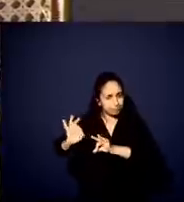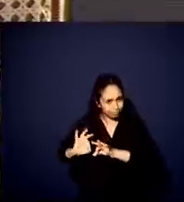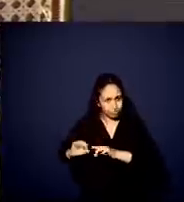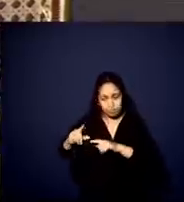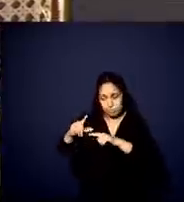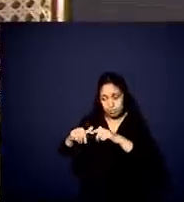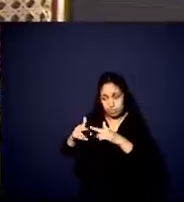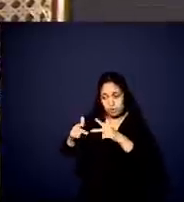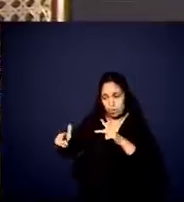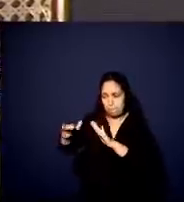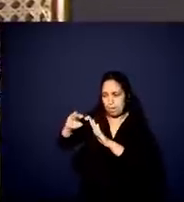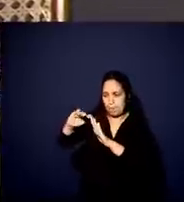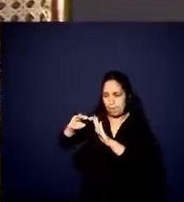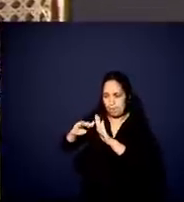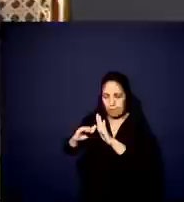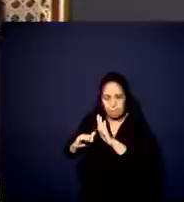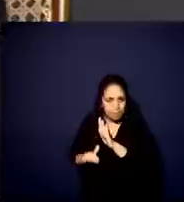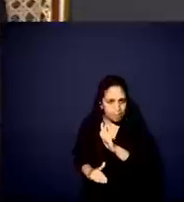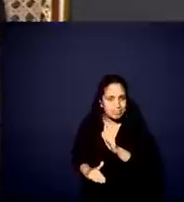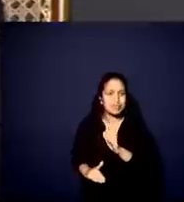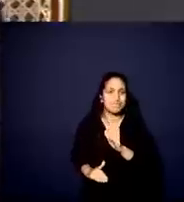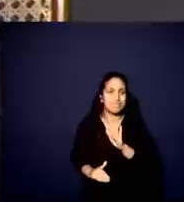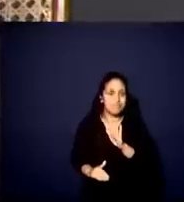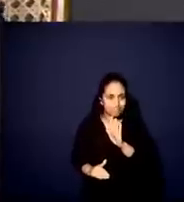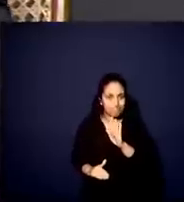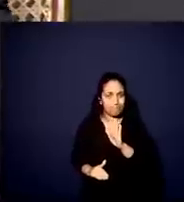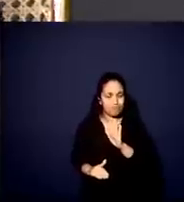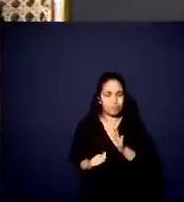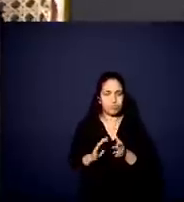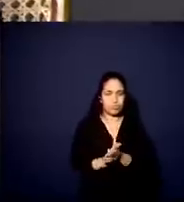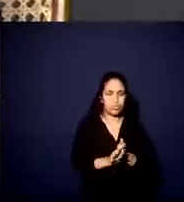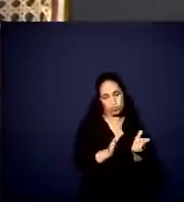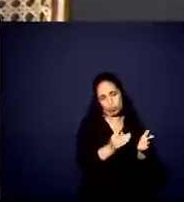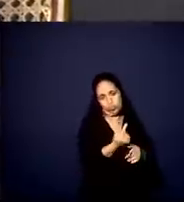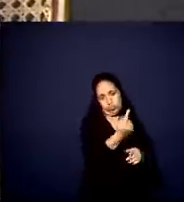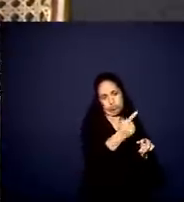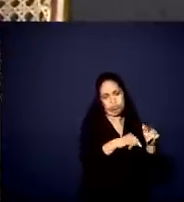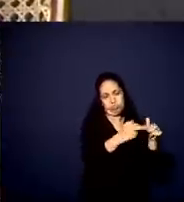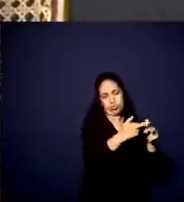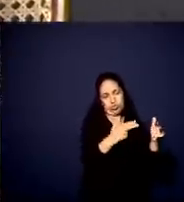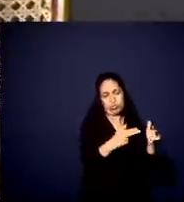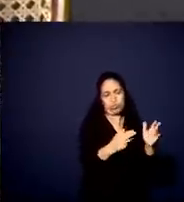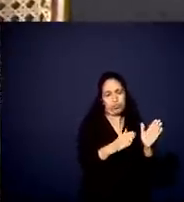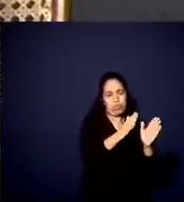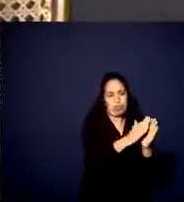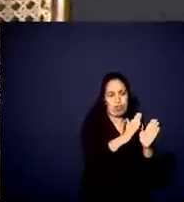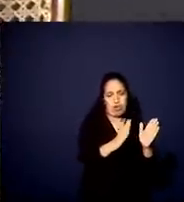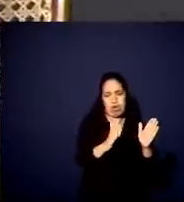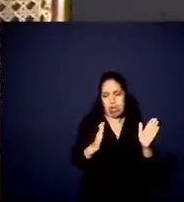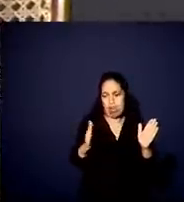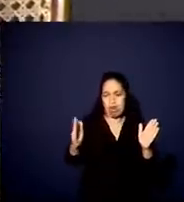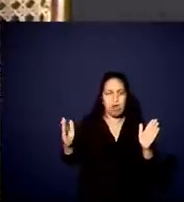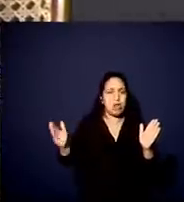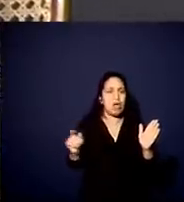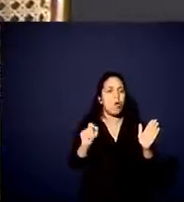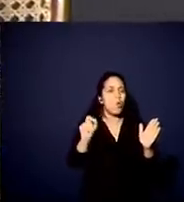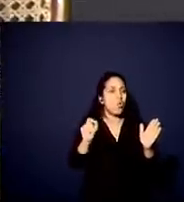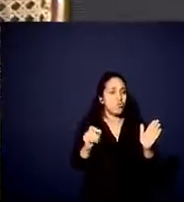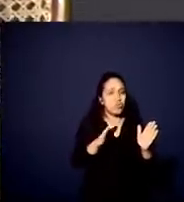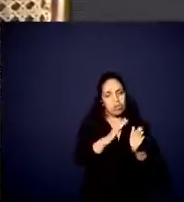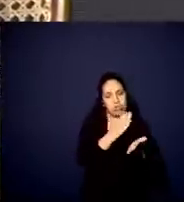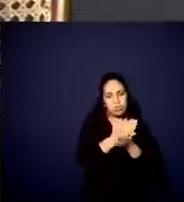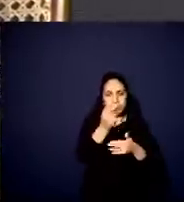produtos é um dos grandes problemas. A classificação de um produto pode ensejar uma